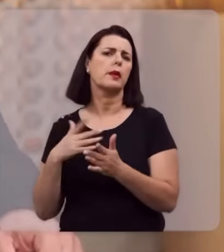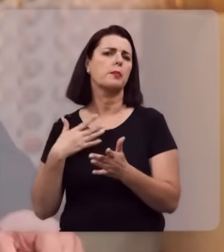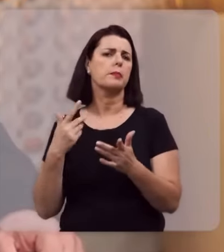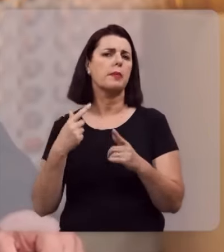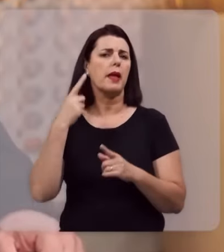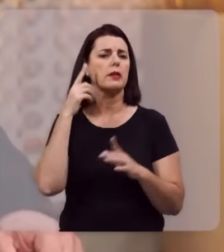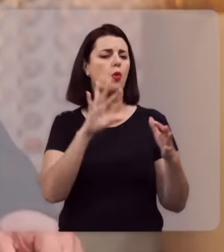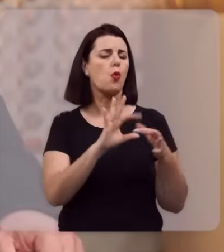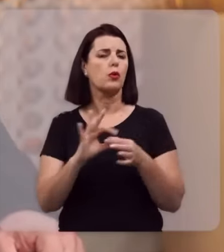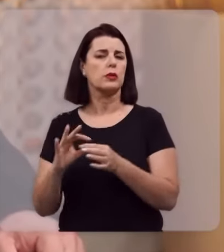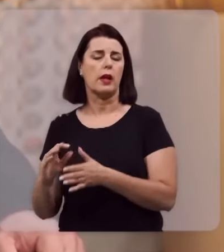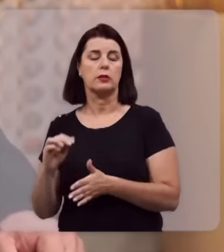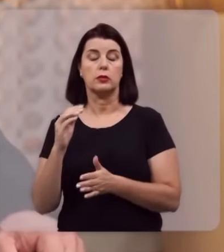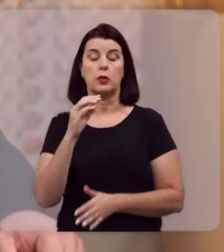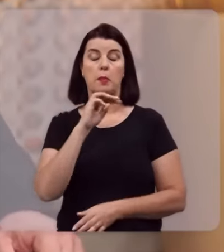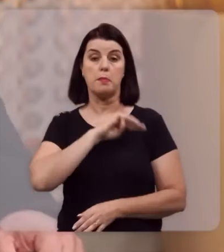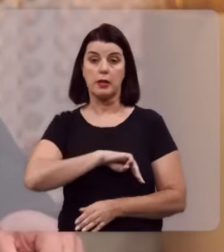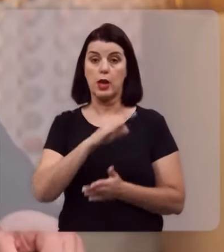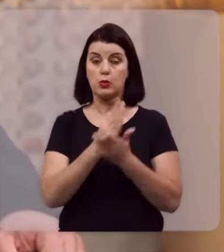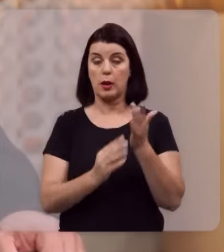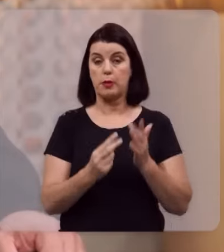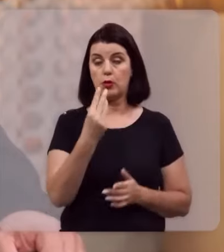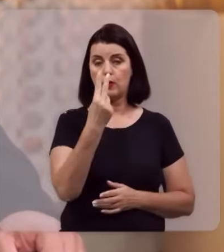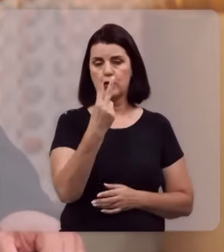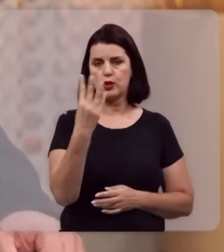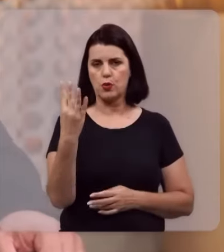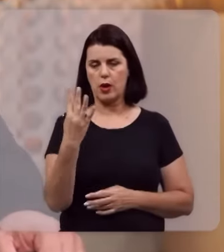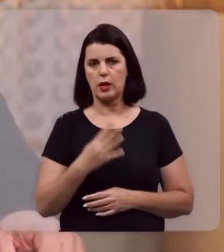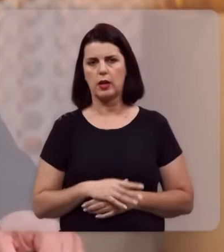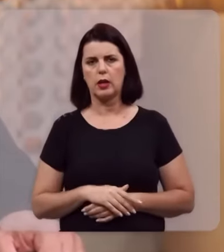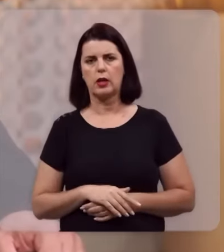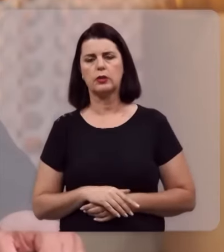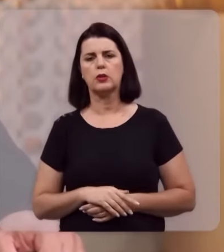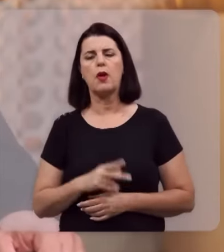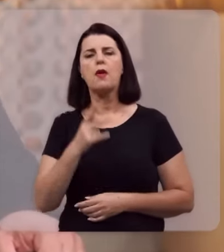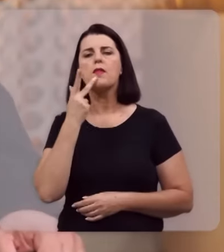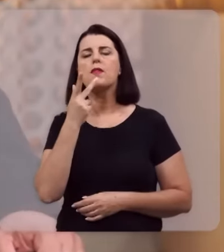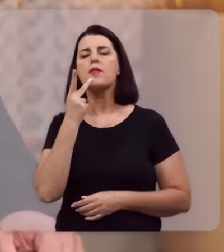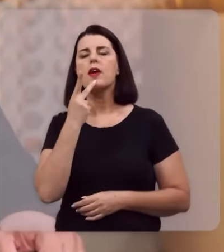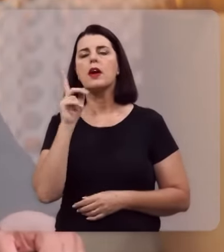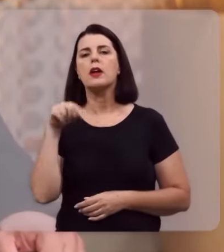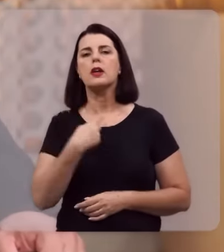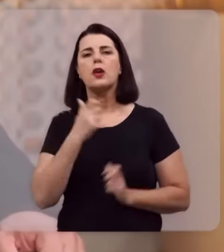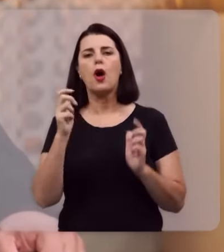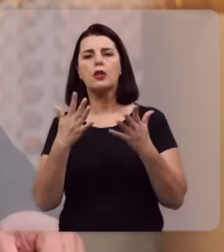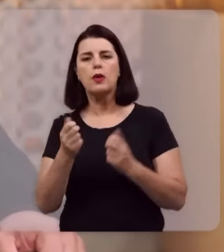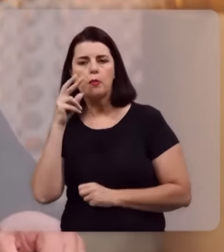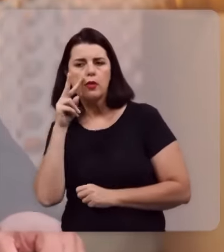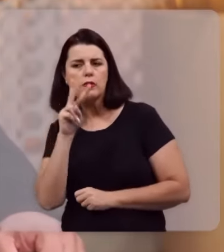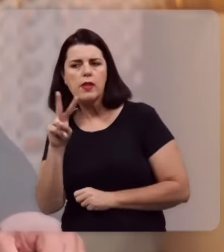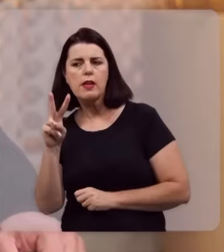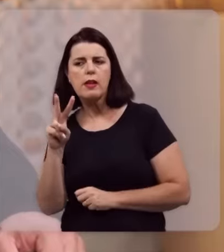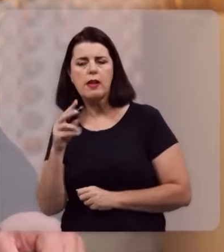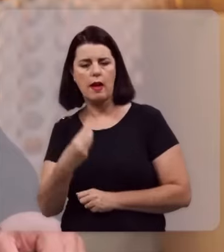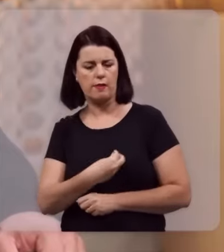determinado pelo seu contexto. O Senhor Jesus, em Mateus 24, ele diz que nós vamos observar essas